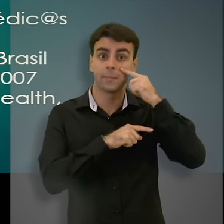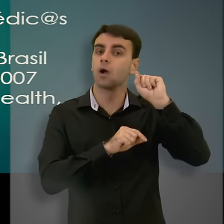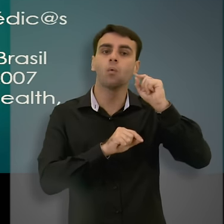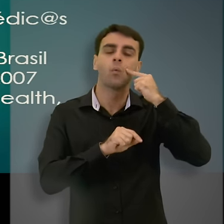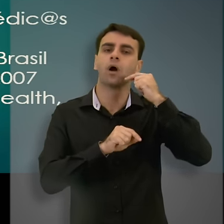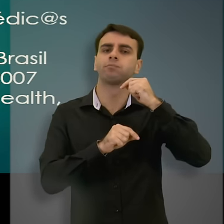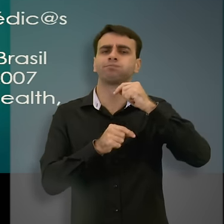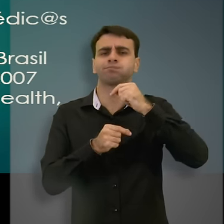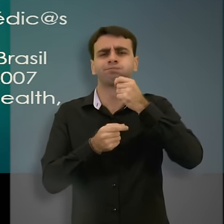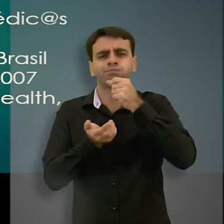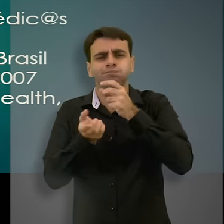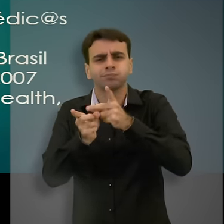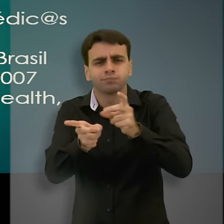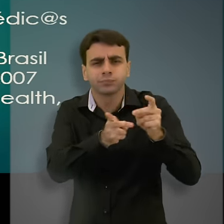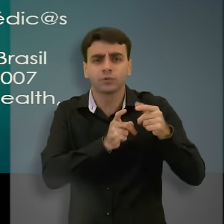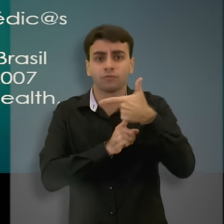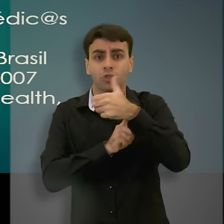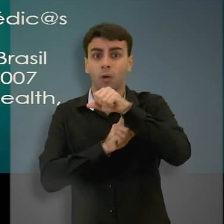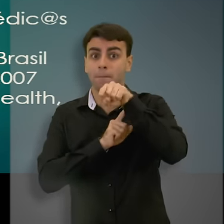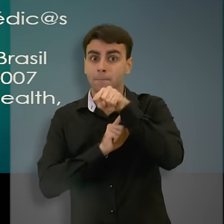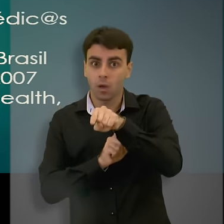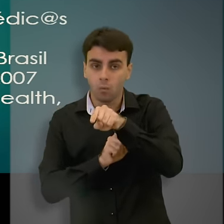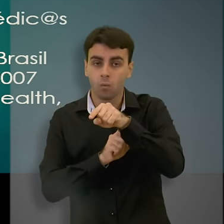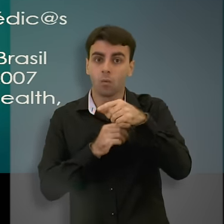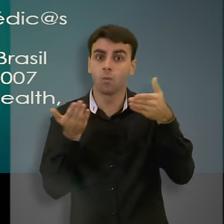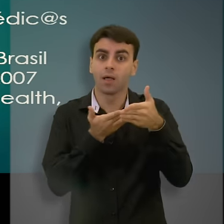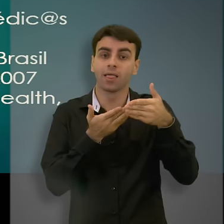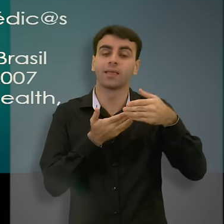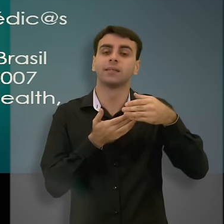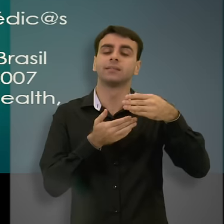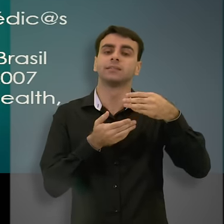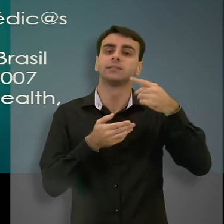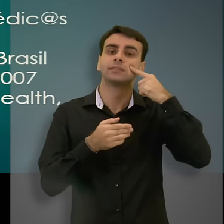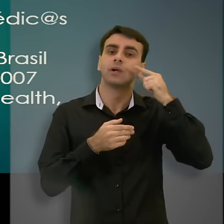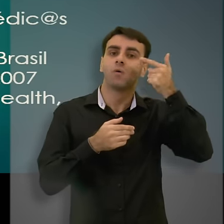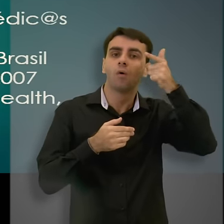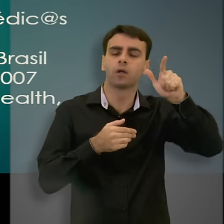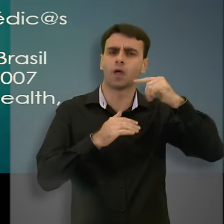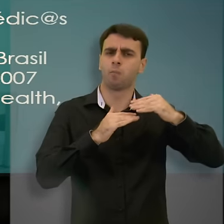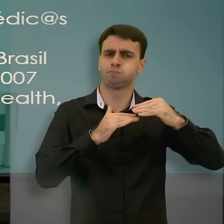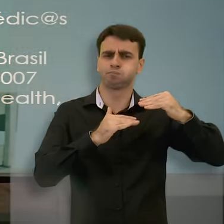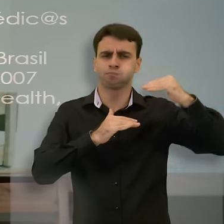caixas em 2007 para 23 milhões de caixas em 2013.